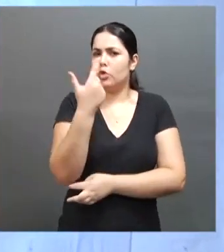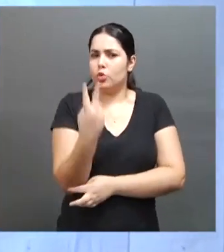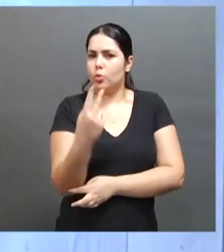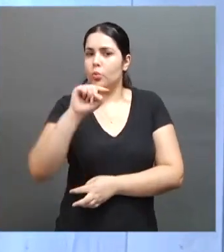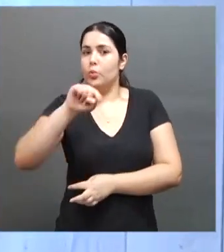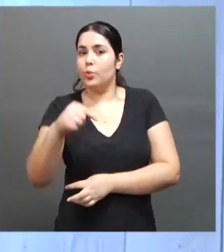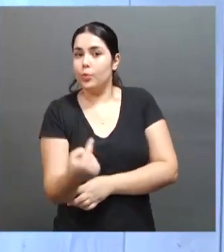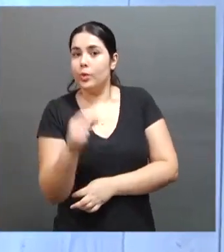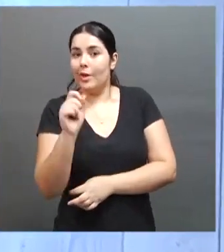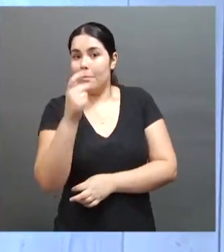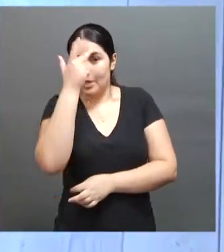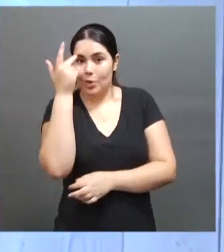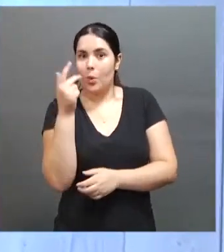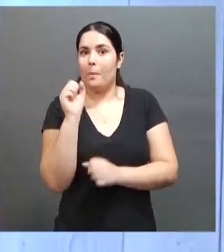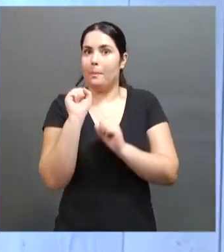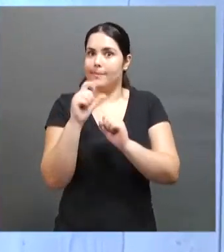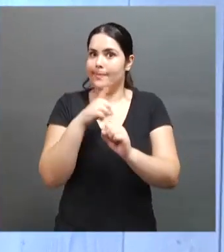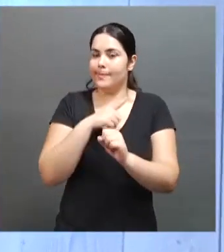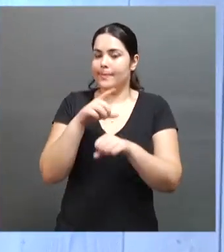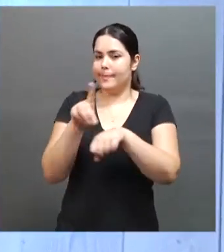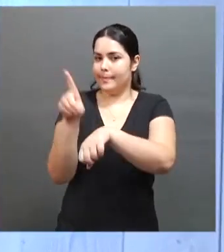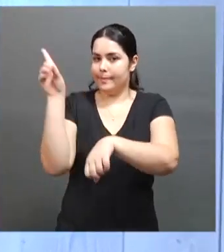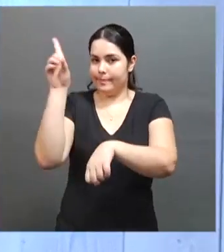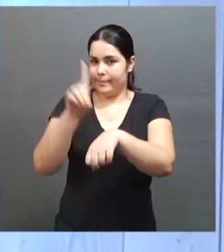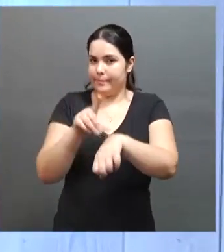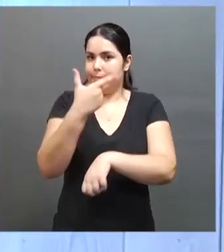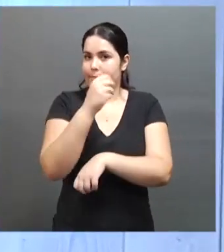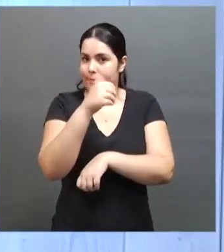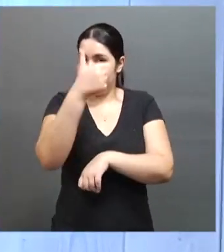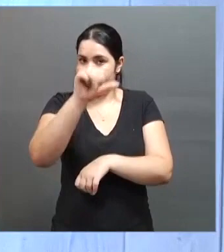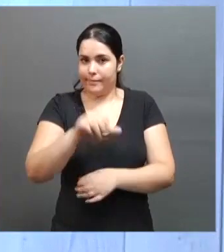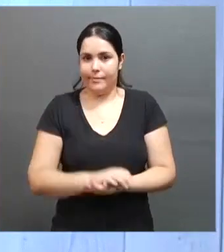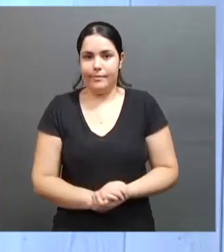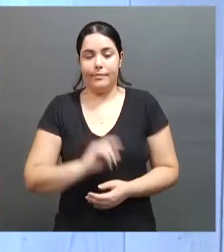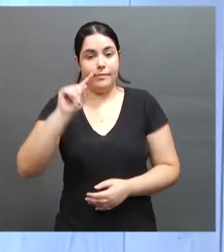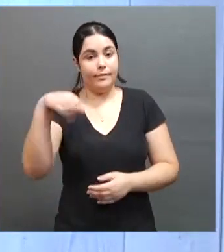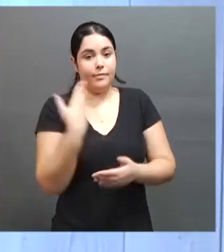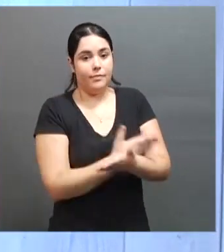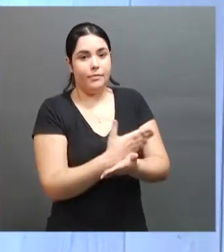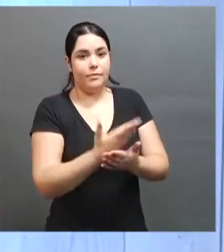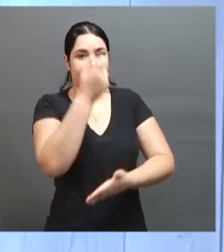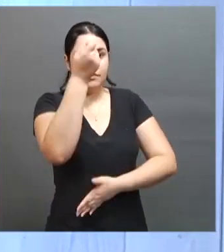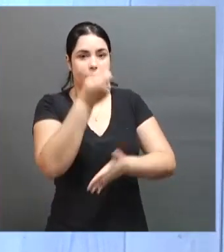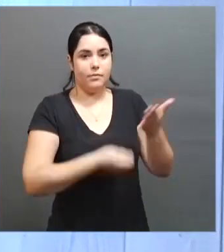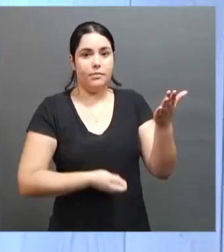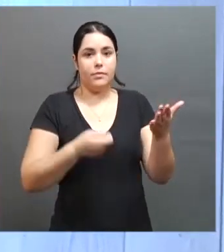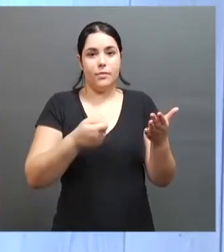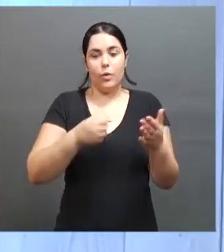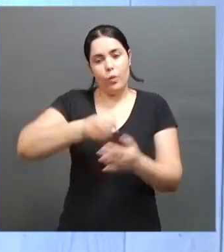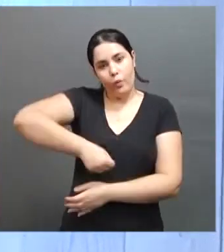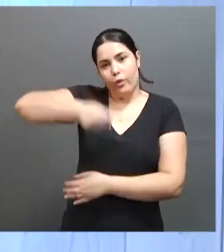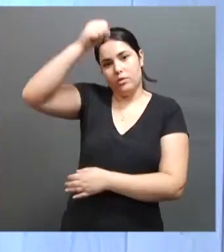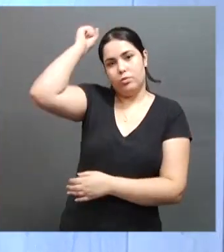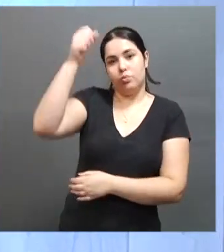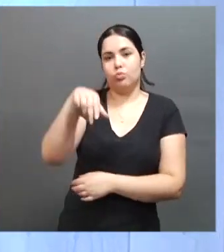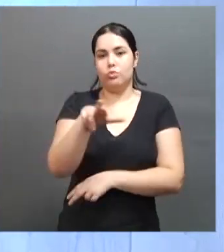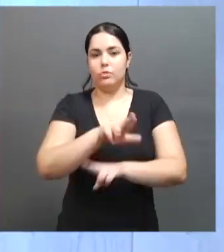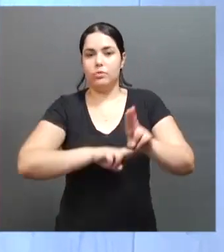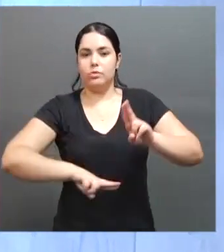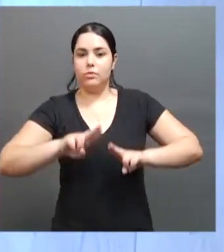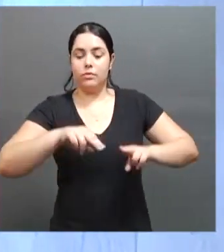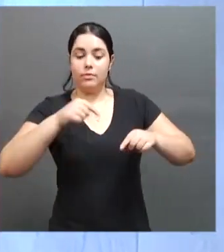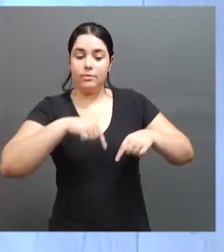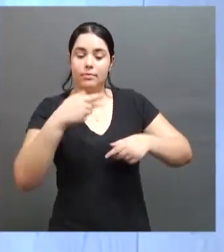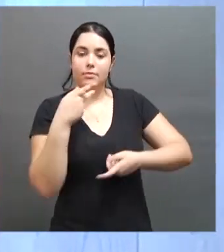casos de suspeita de dengue só neste ano. Já já começam as inscrições para o vestibular da UFU. Aqui no estúdio, a gente